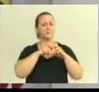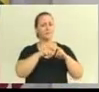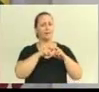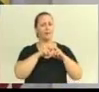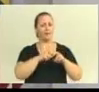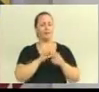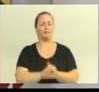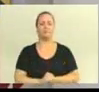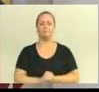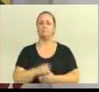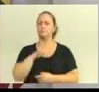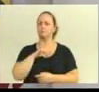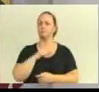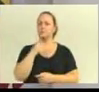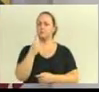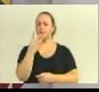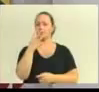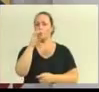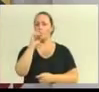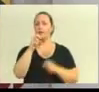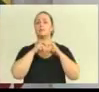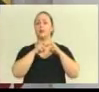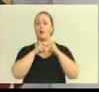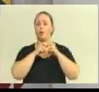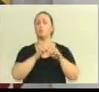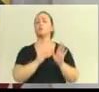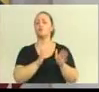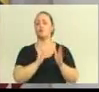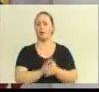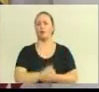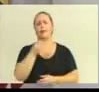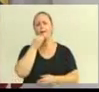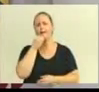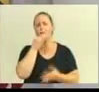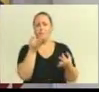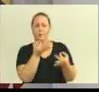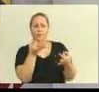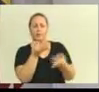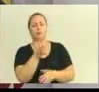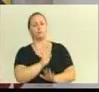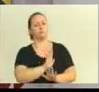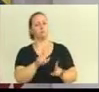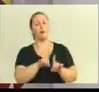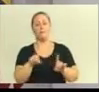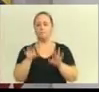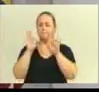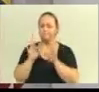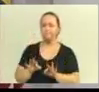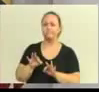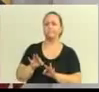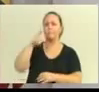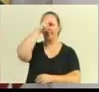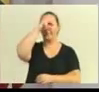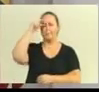ônibus rodando na cidade, não adequadamente nas condições que desejamos, mas certamente o prefeito e o secretariado